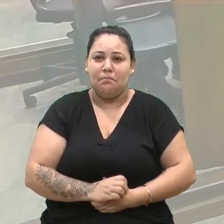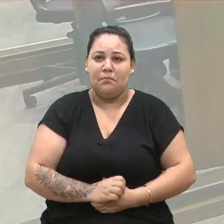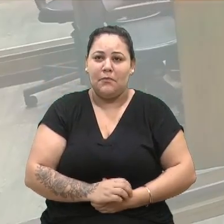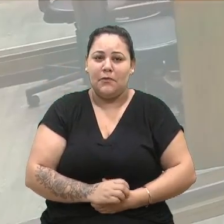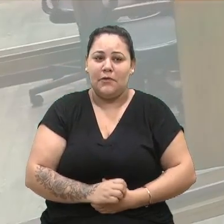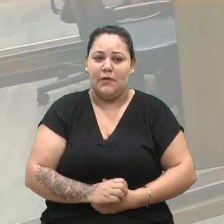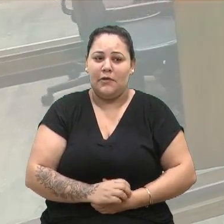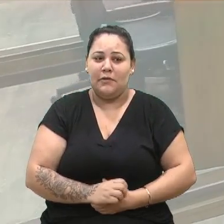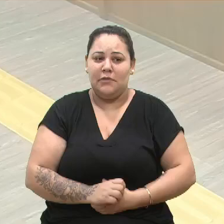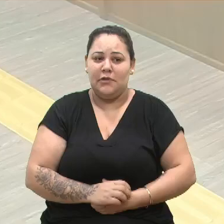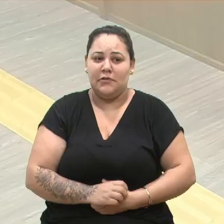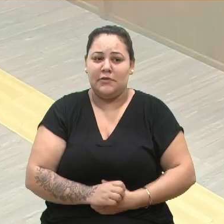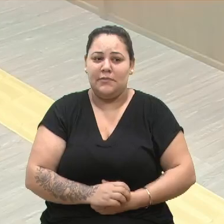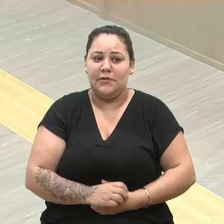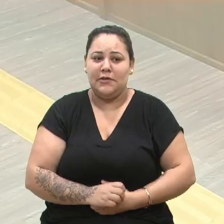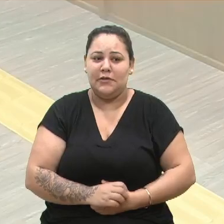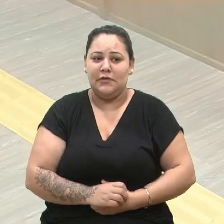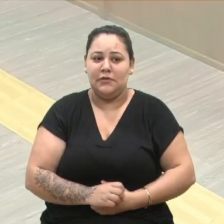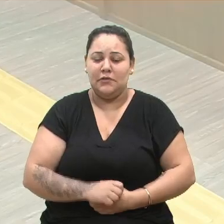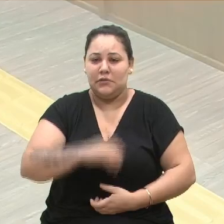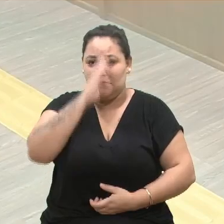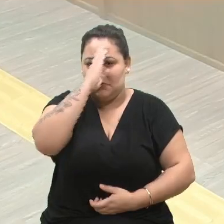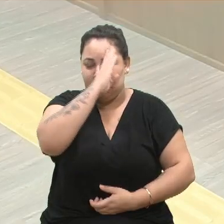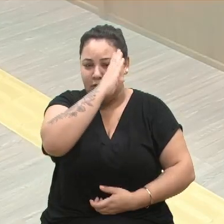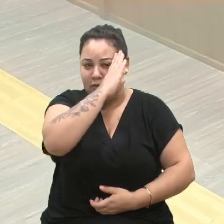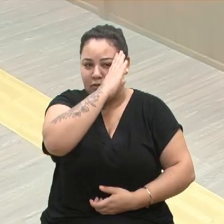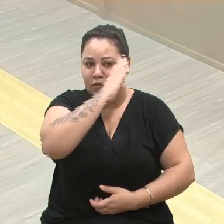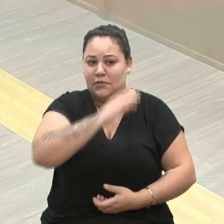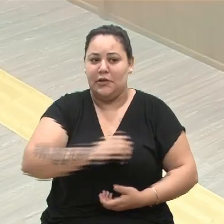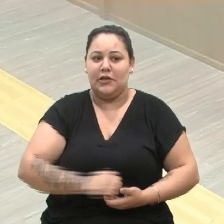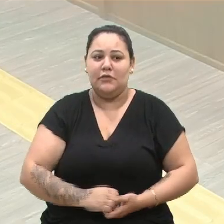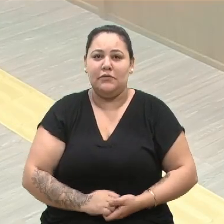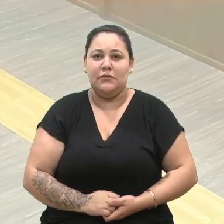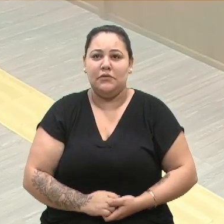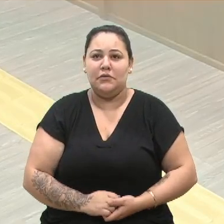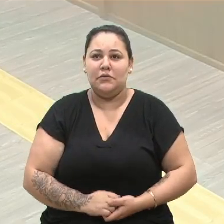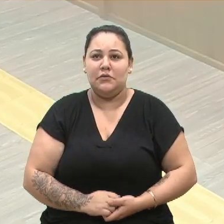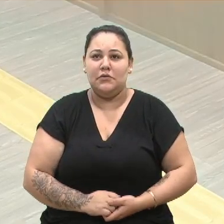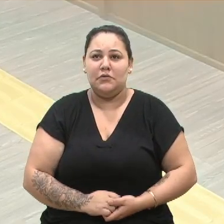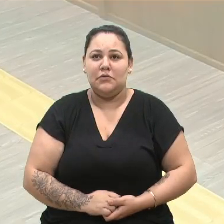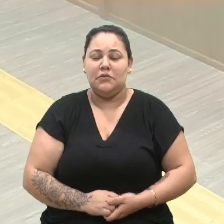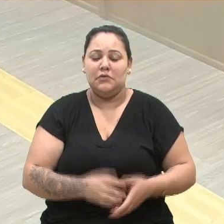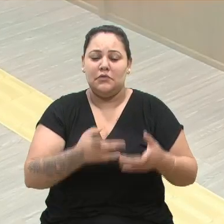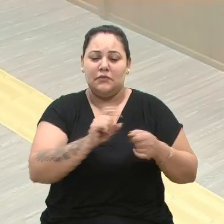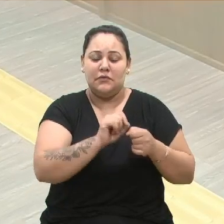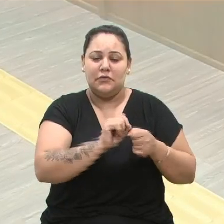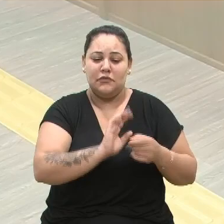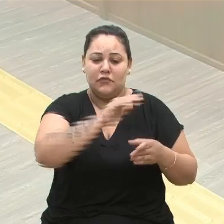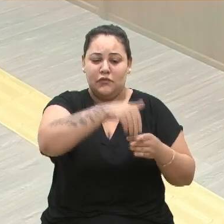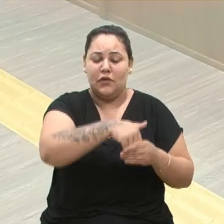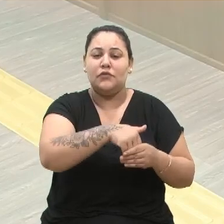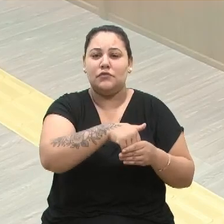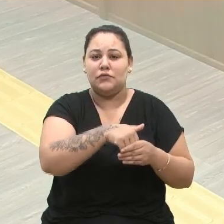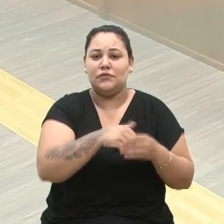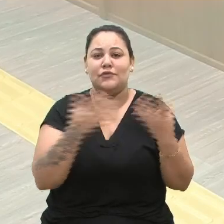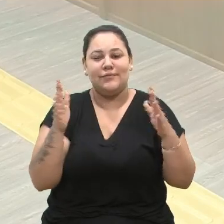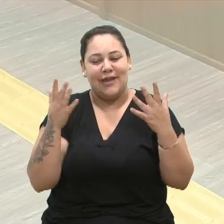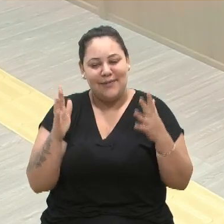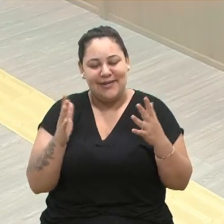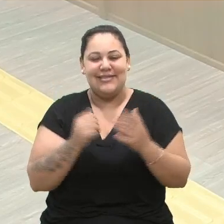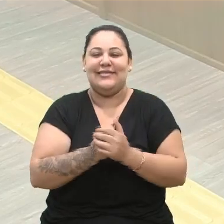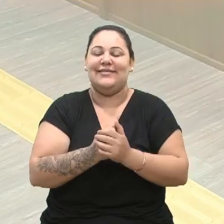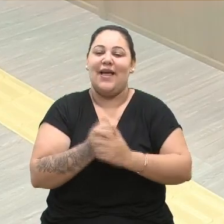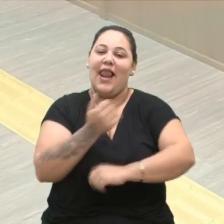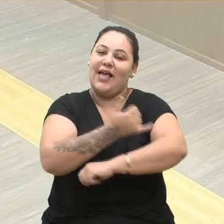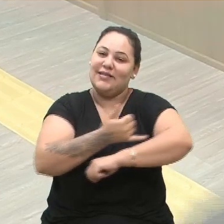Bressan. Bom dia, senhora presidente, senhores vereadores. Gostaria de fazer um voto de congratulação pela passagem do